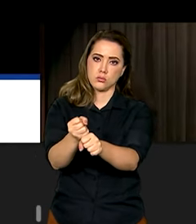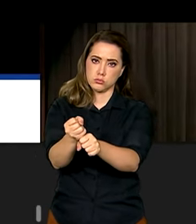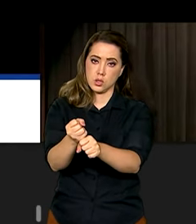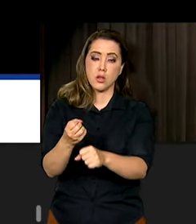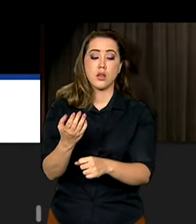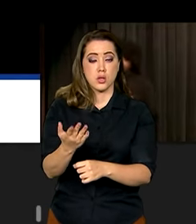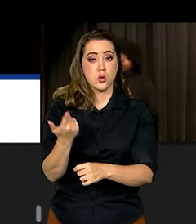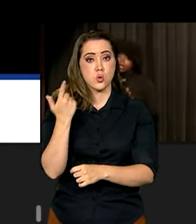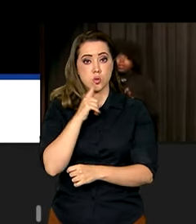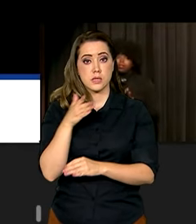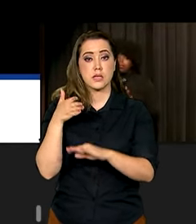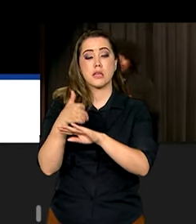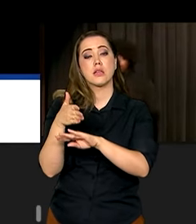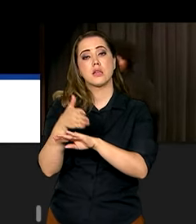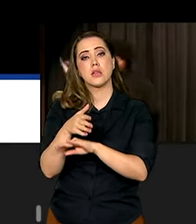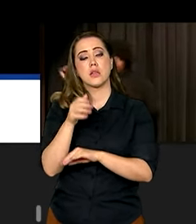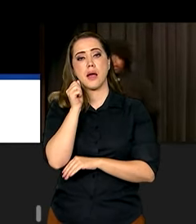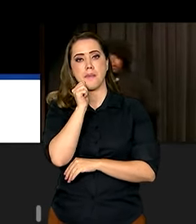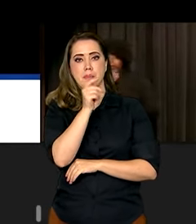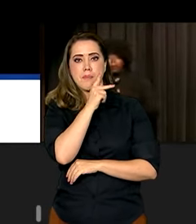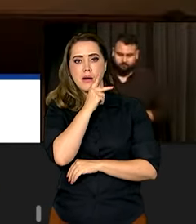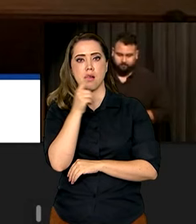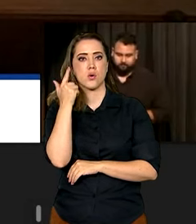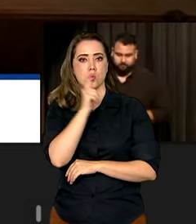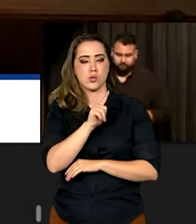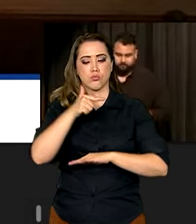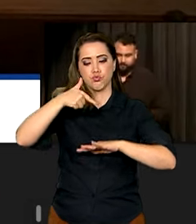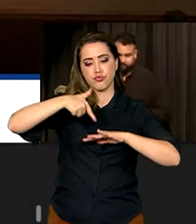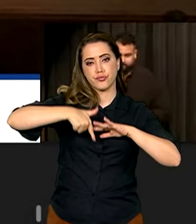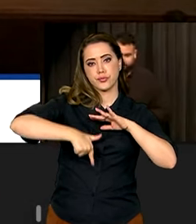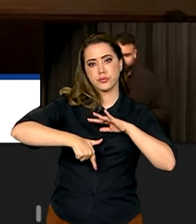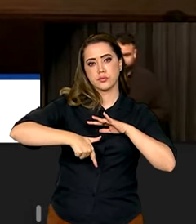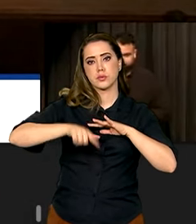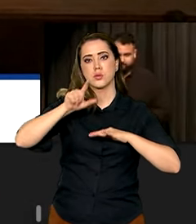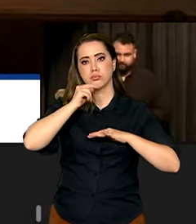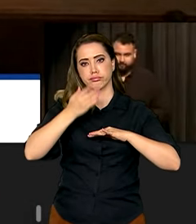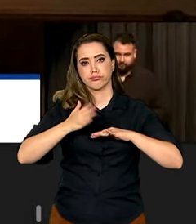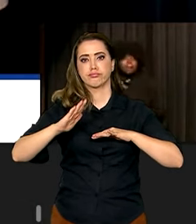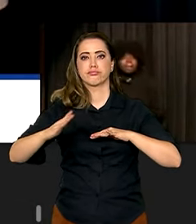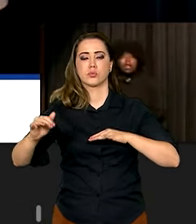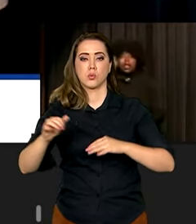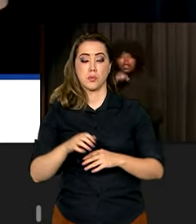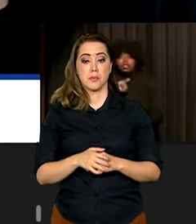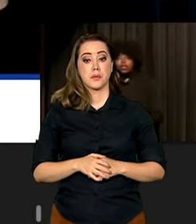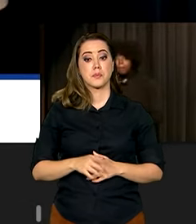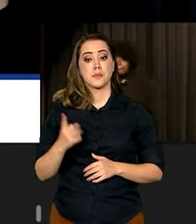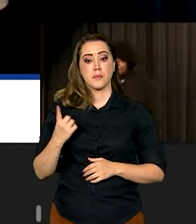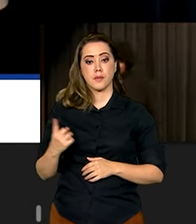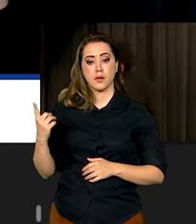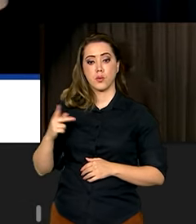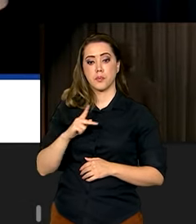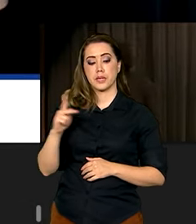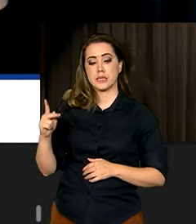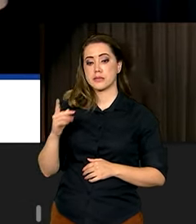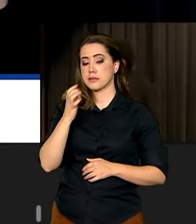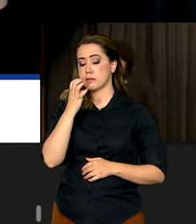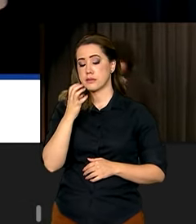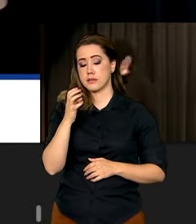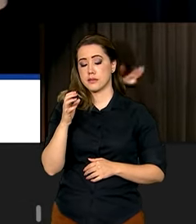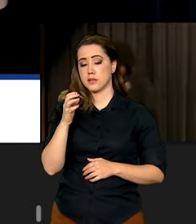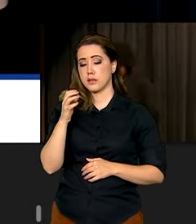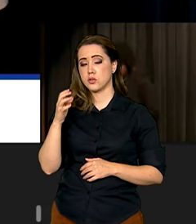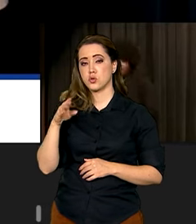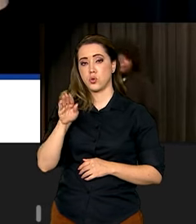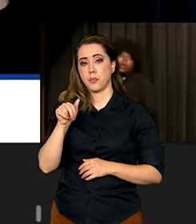rumo ao Amapá para perfurar a margem equatorial. O presidente do BNDES, Aloysio Mercadante, defendeu